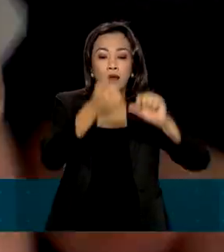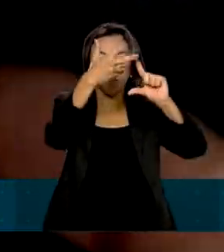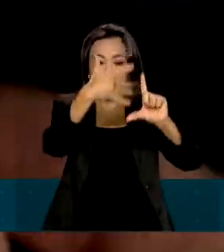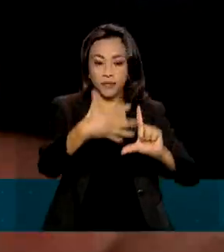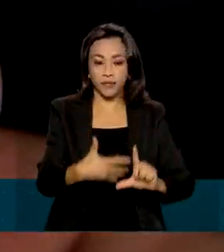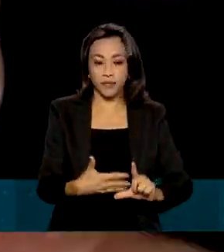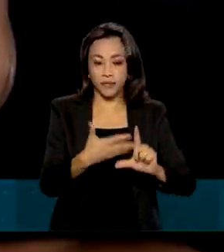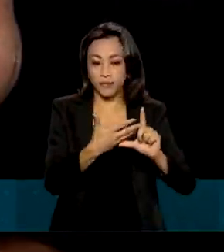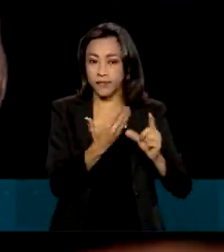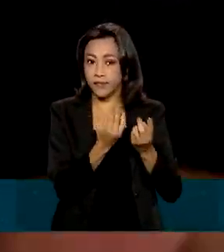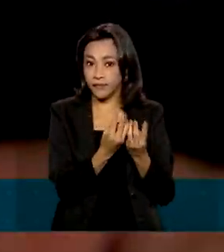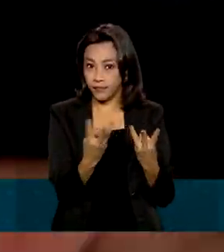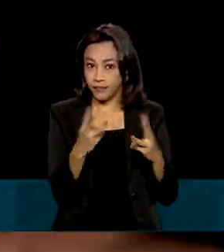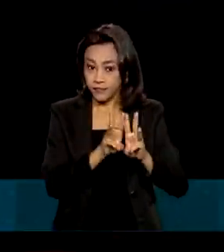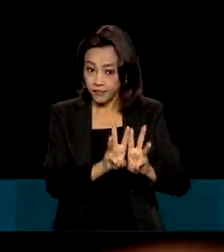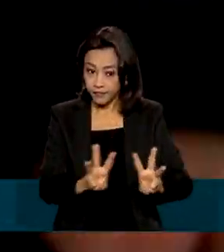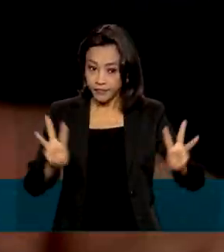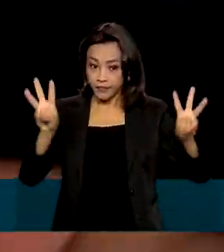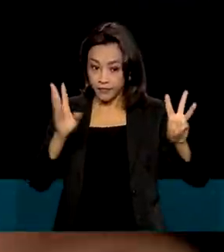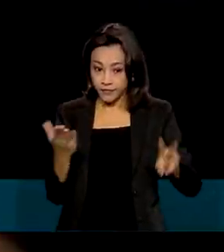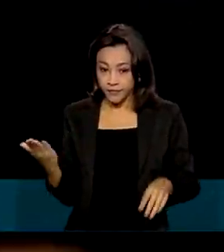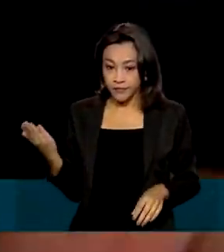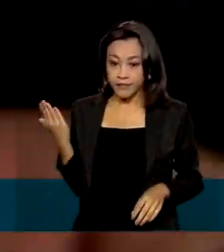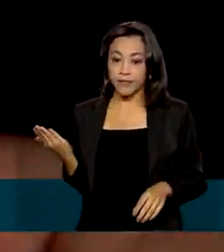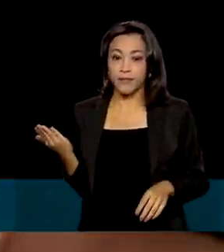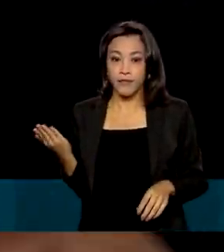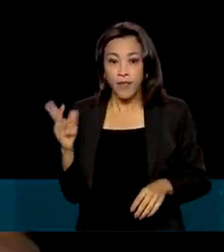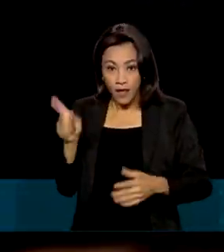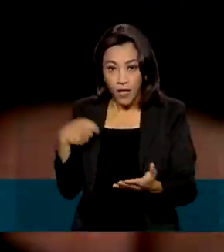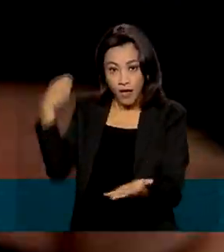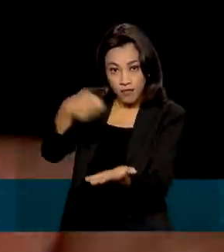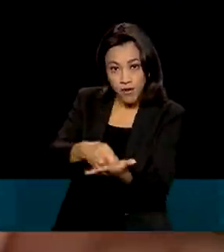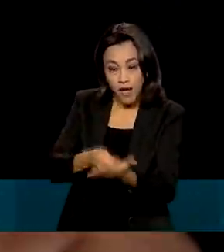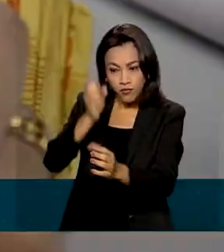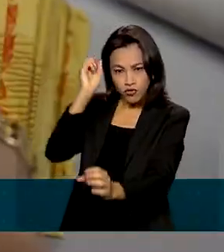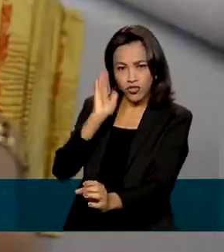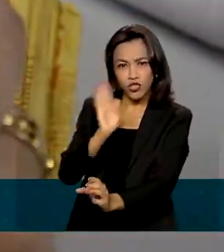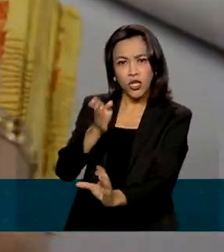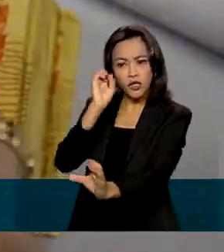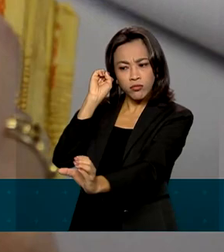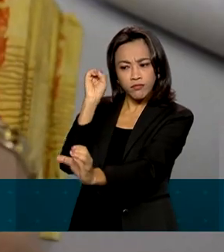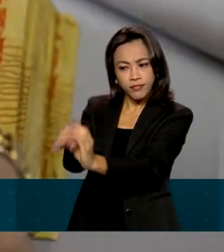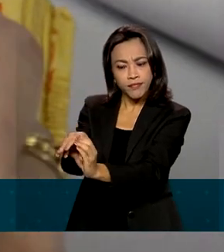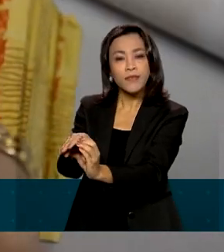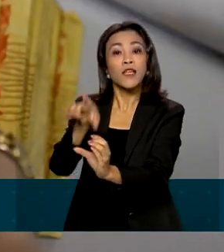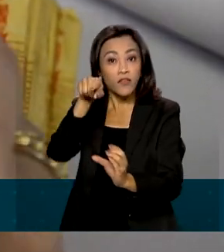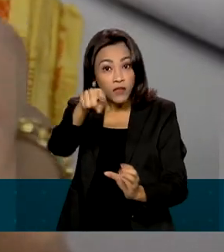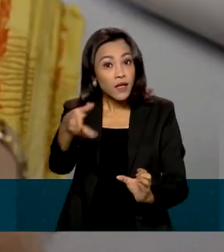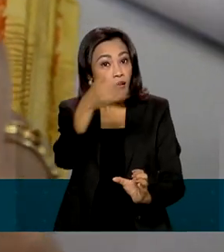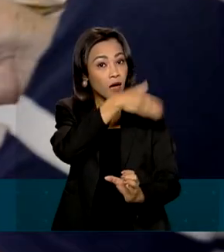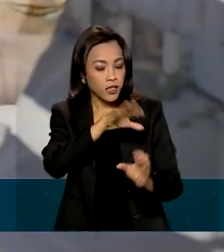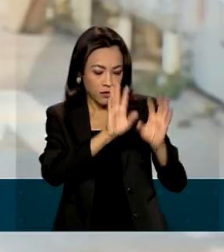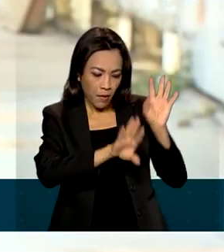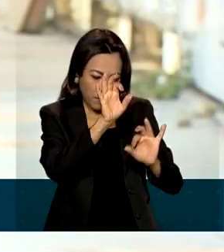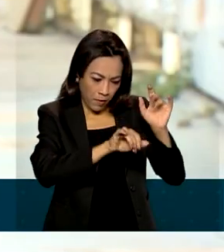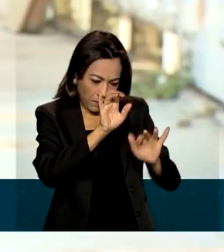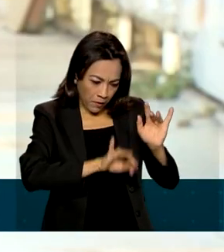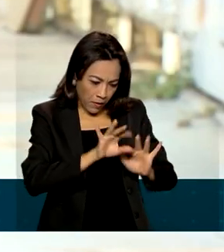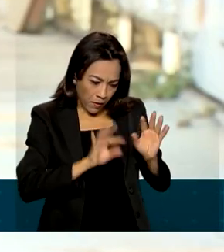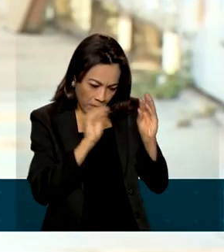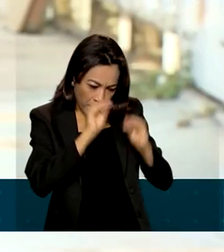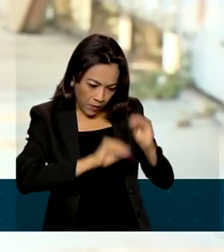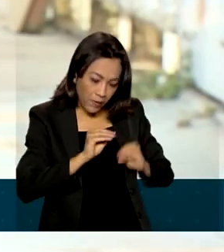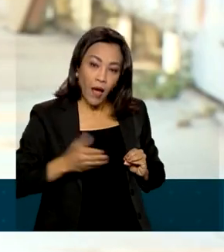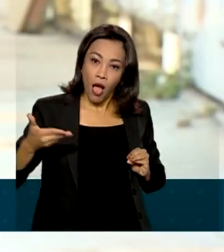Federal na internet. O pagamento é feito diretamente na conta bancária e formada na declaração do imposto de renda. E o valor